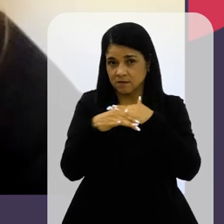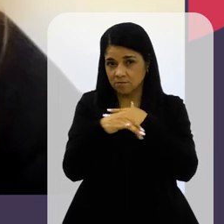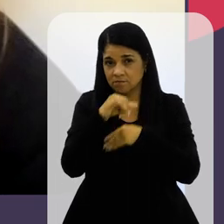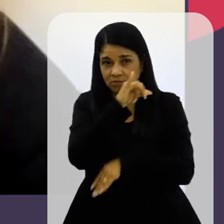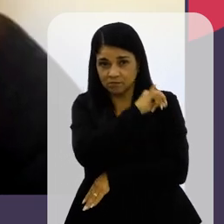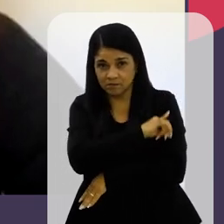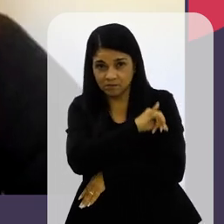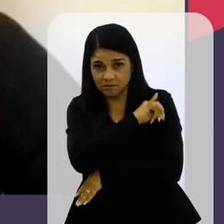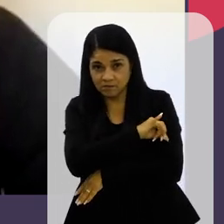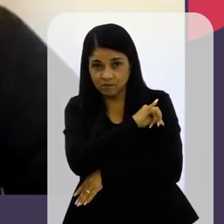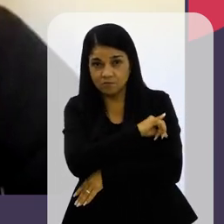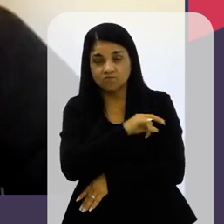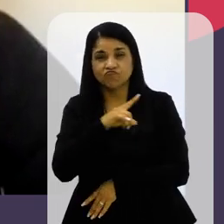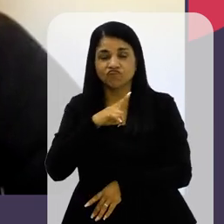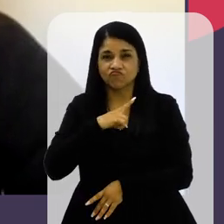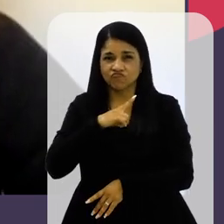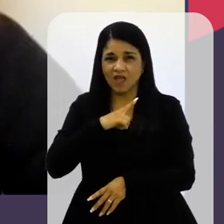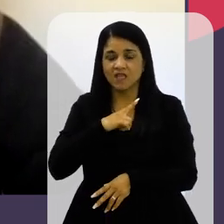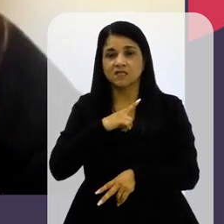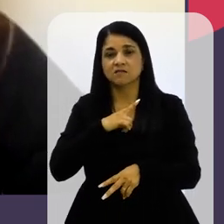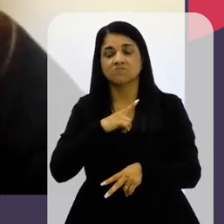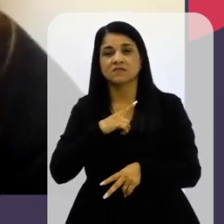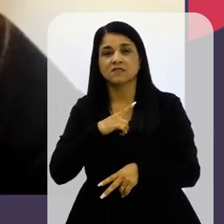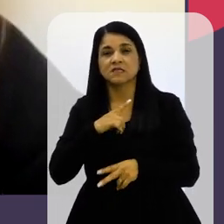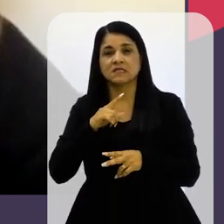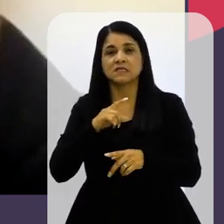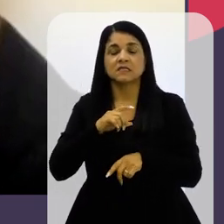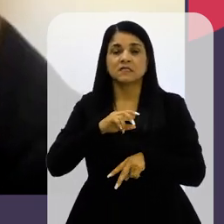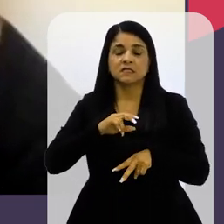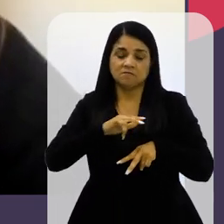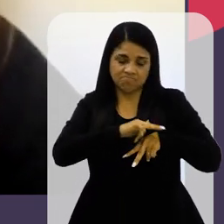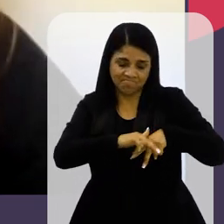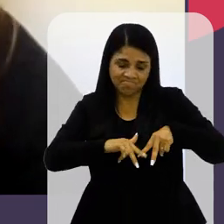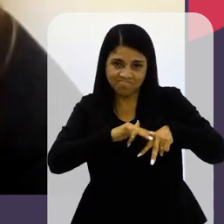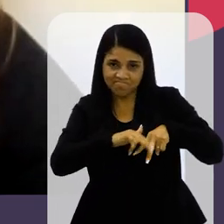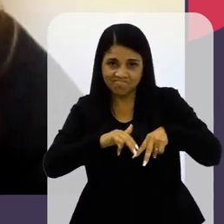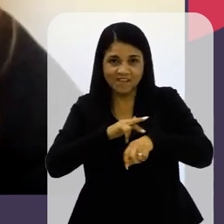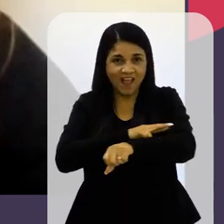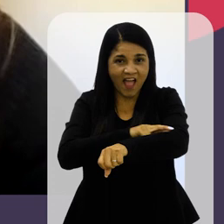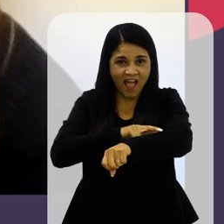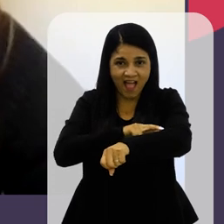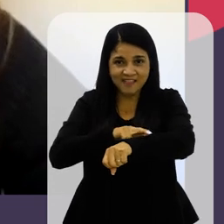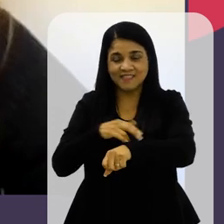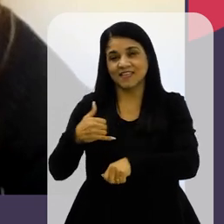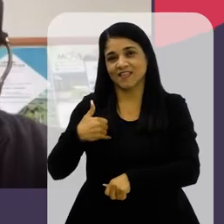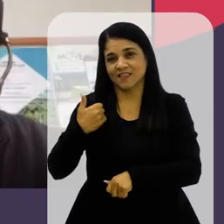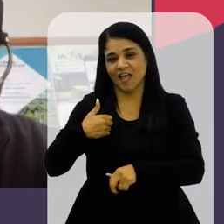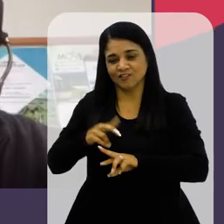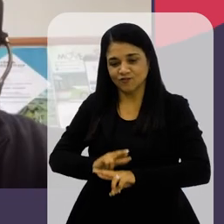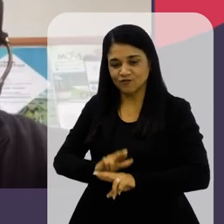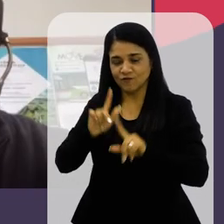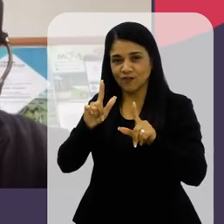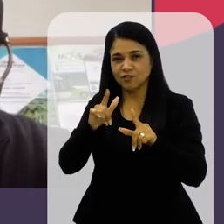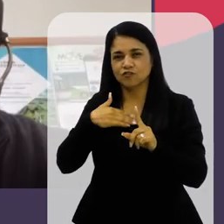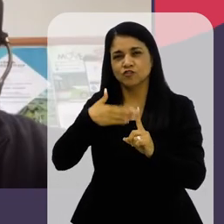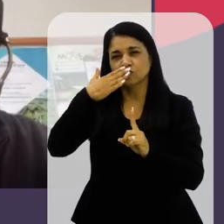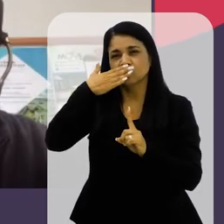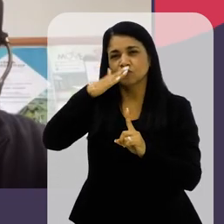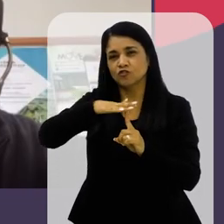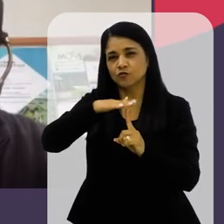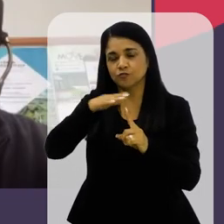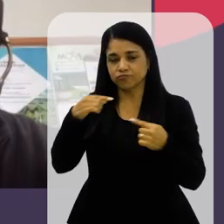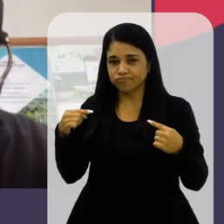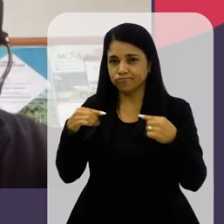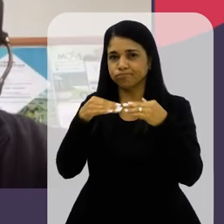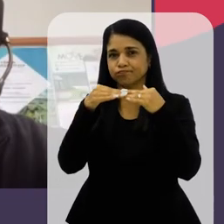cidade do Rio Ela tem Ele tem Sexo Tem raça E idade Distintas De acordo Com o